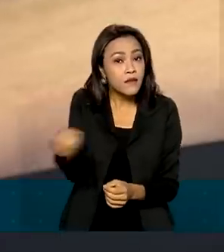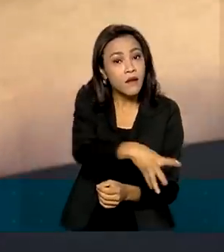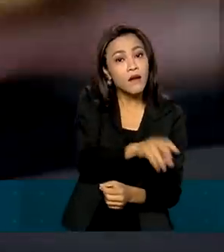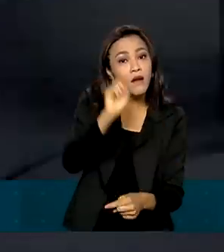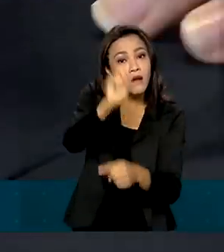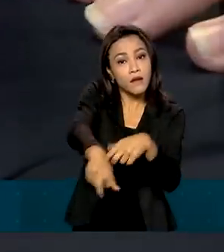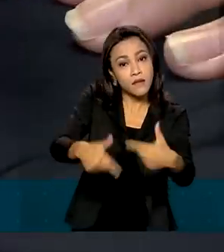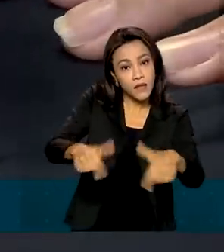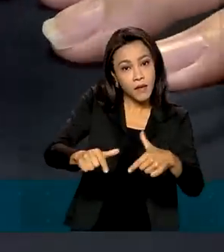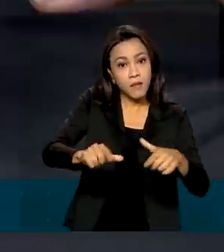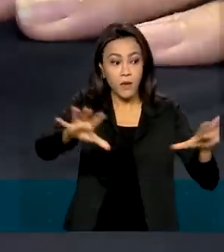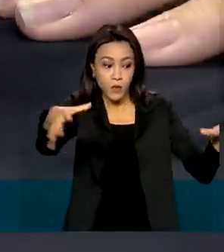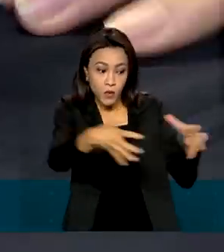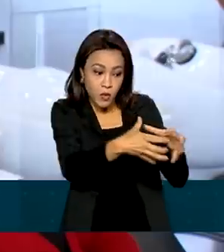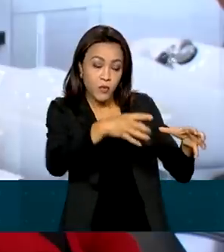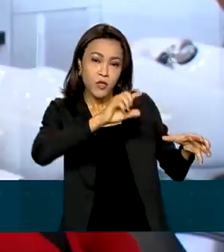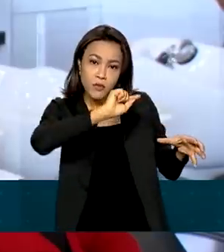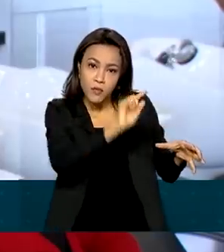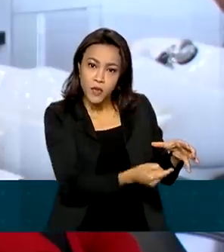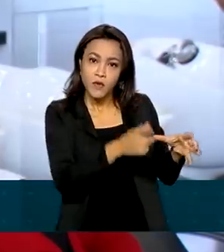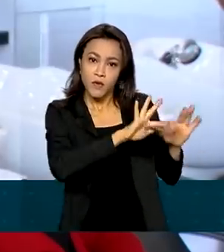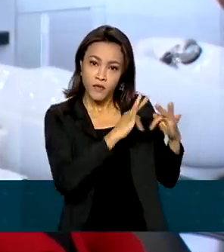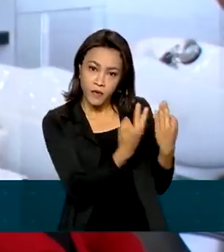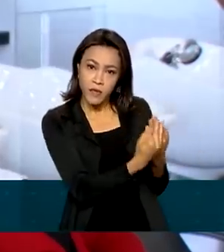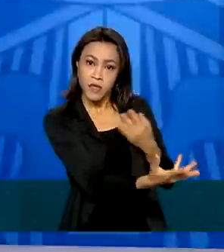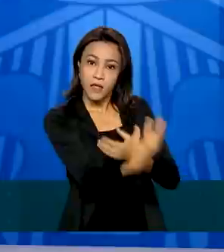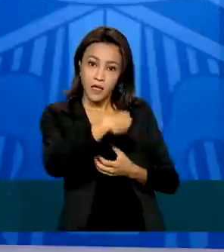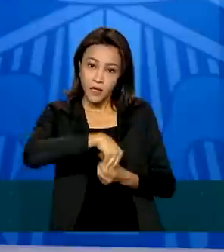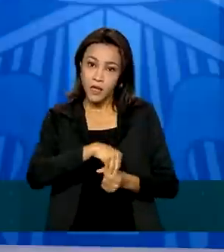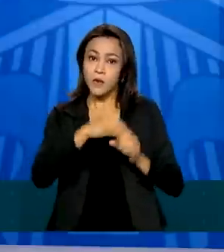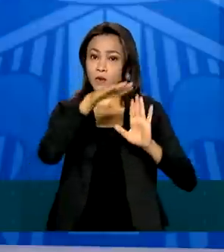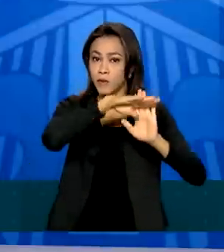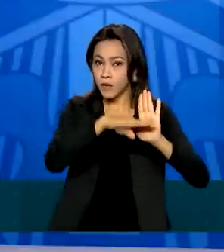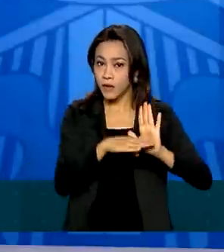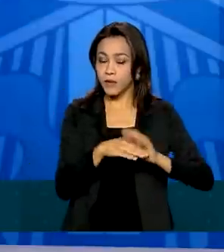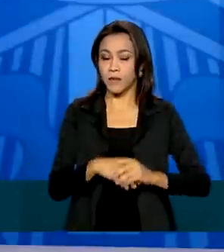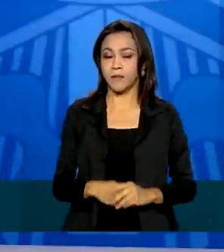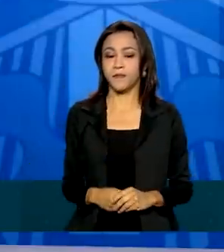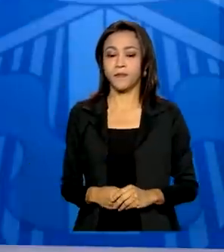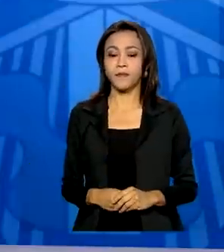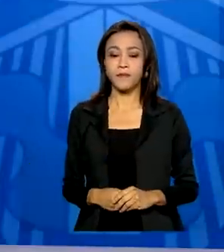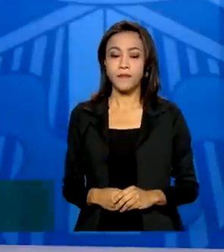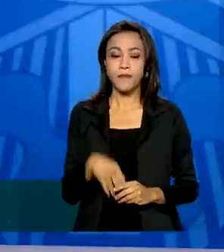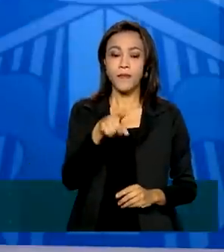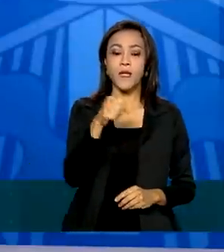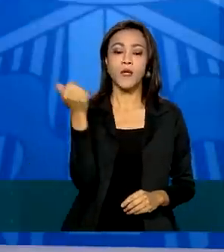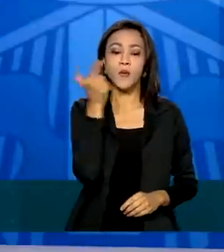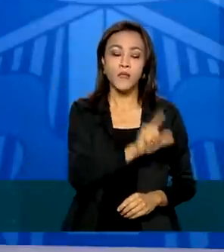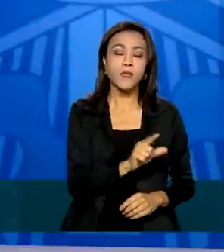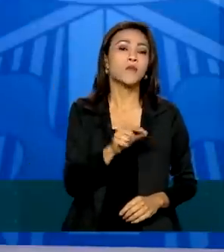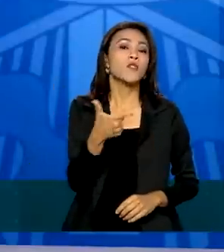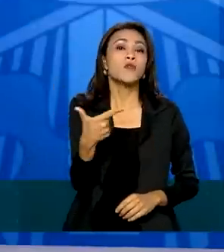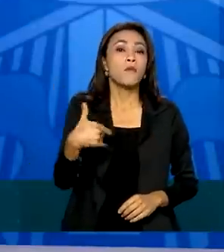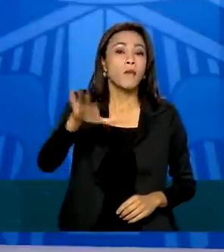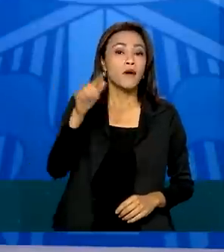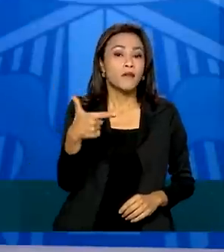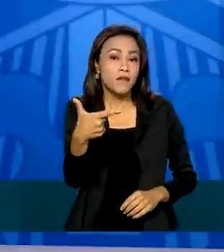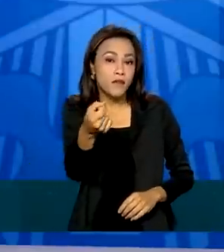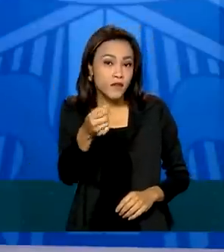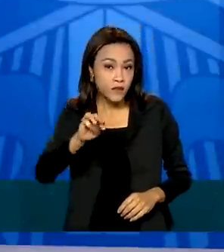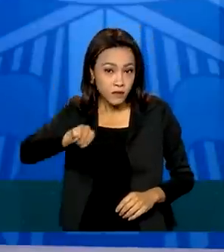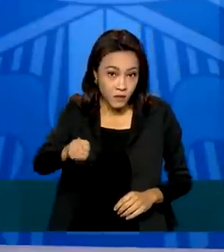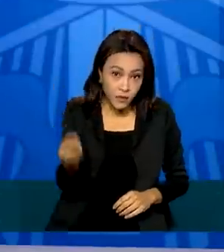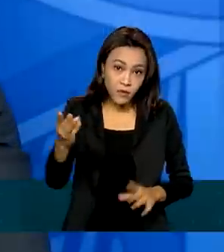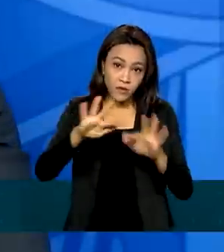para cada mil famílias incluídas no programa. Chegamos a um número de mais de 20 milhões de famílias brasileiras